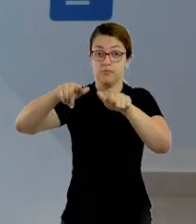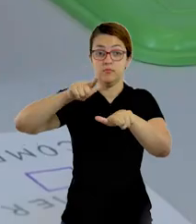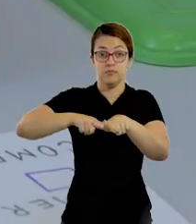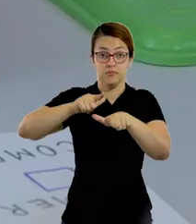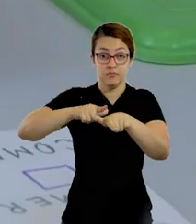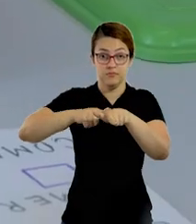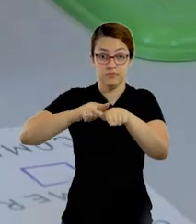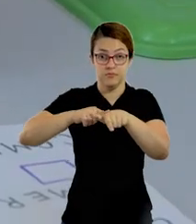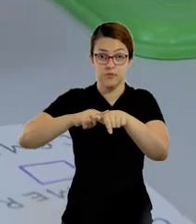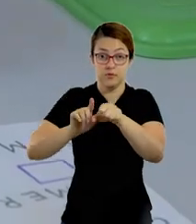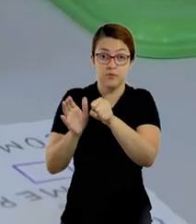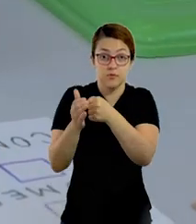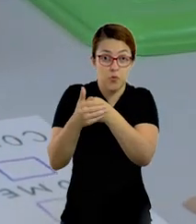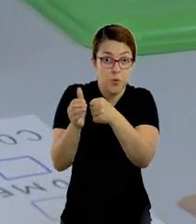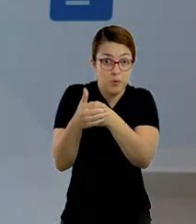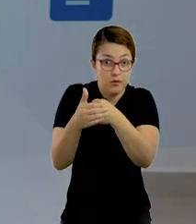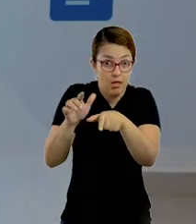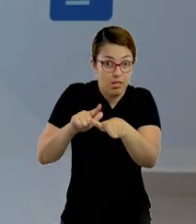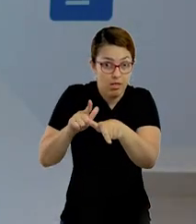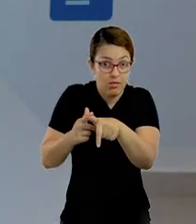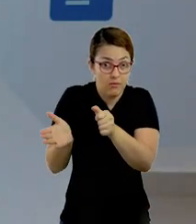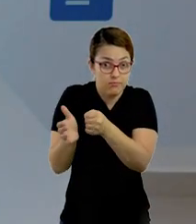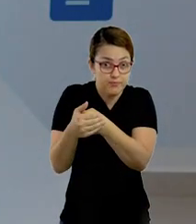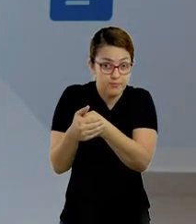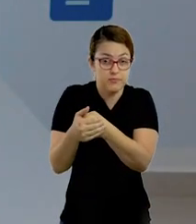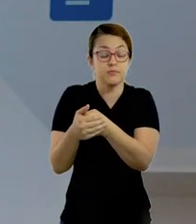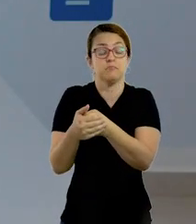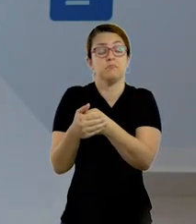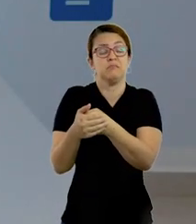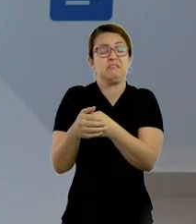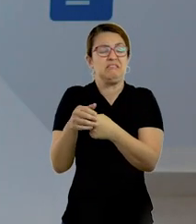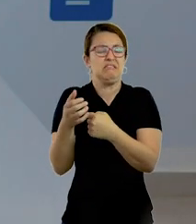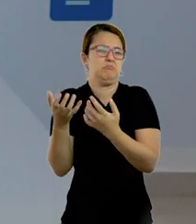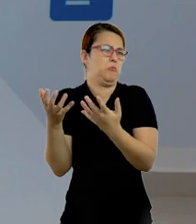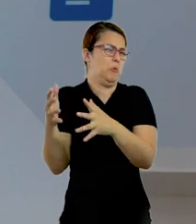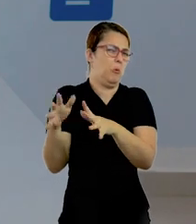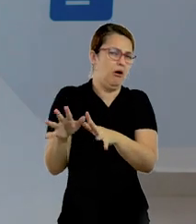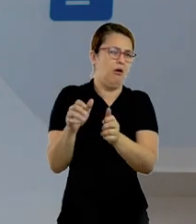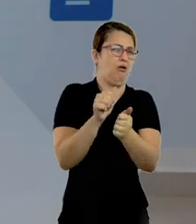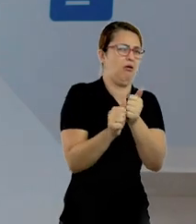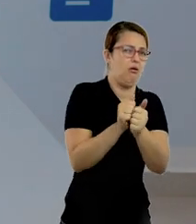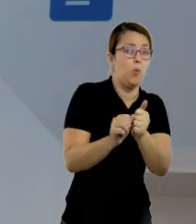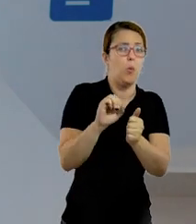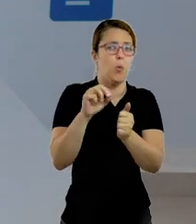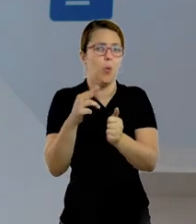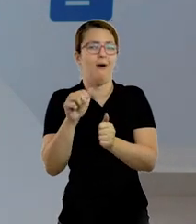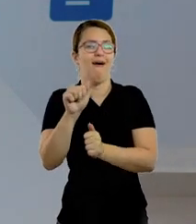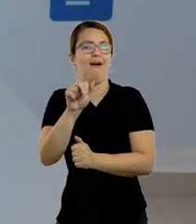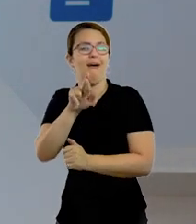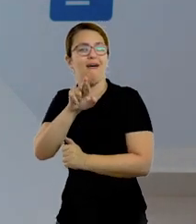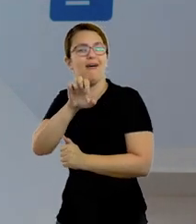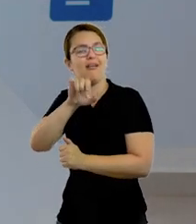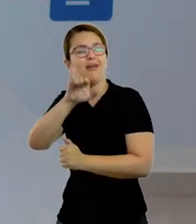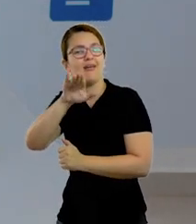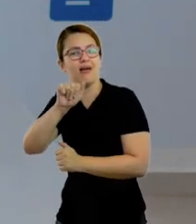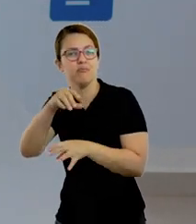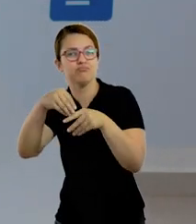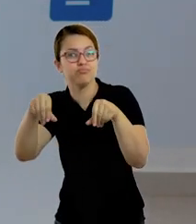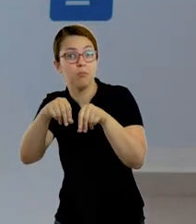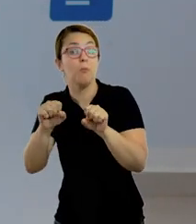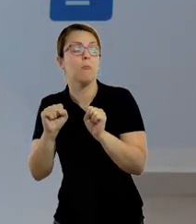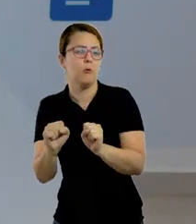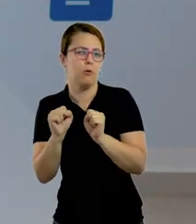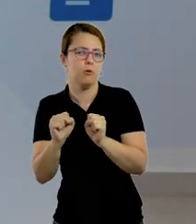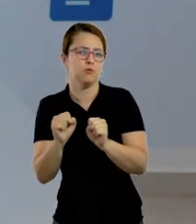aqui dentro, bem escondidinho. Ou se você não quiser também utilizar nem a areia, nem o arroz, você pode esconder as letrinhas em